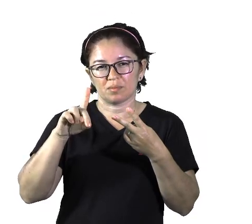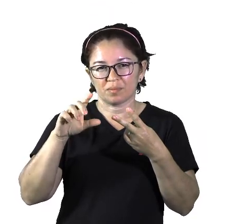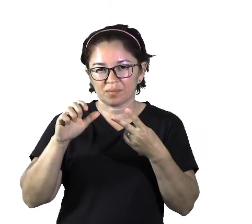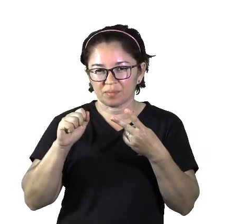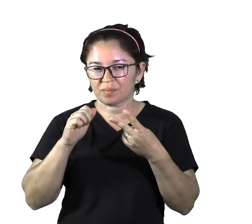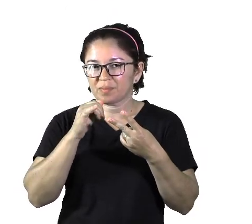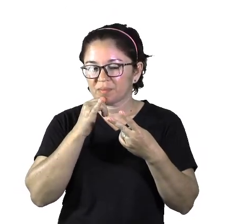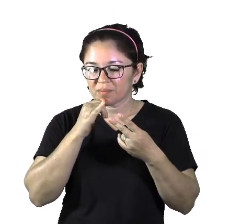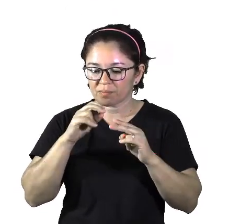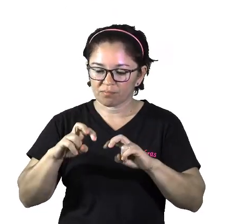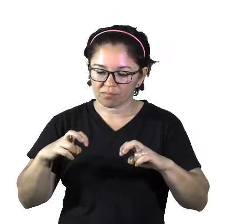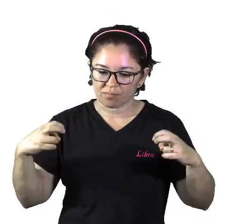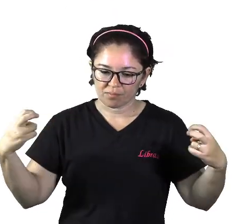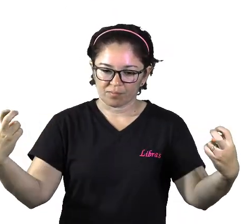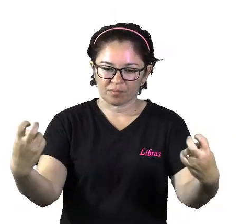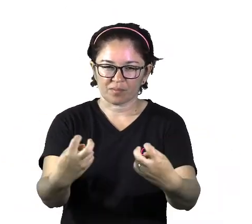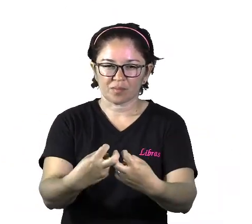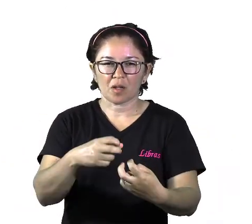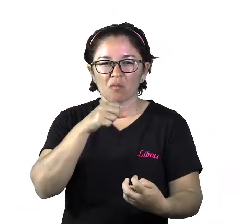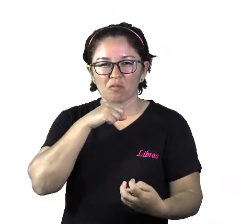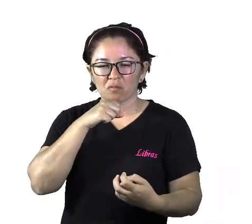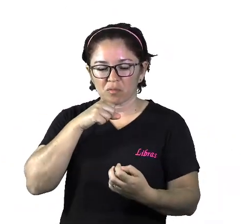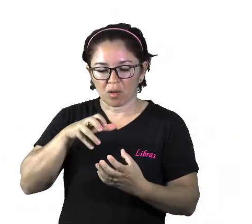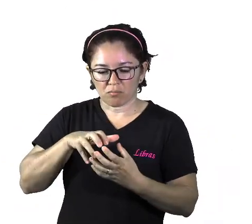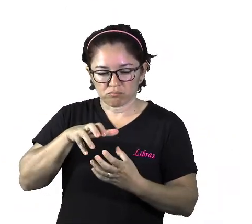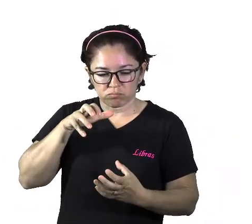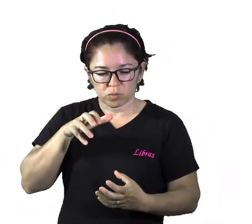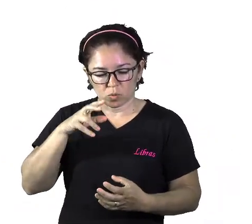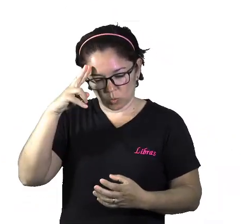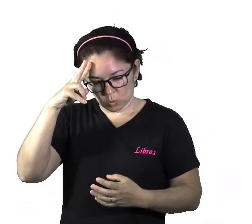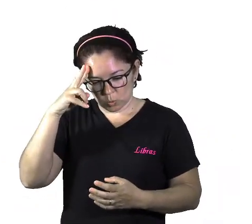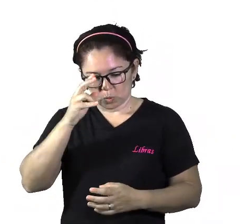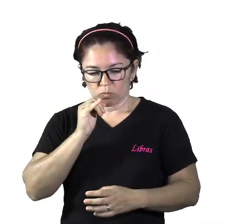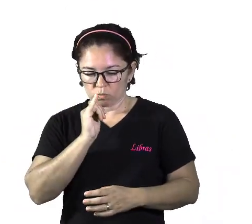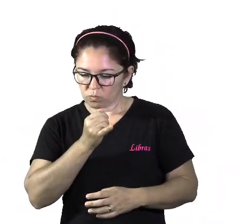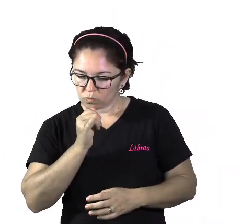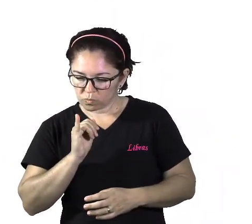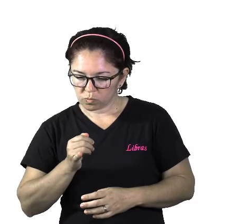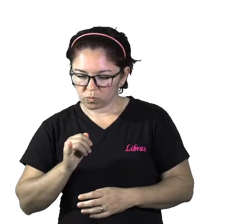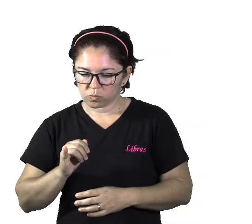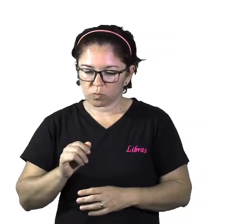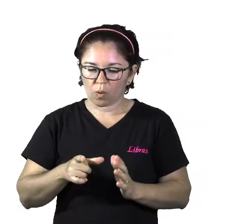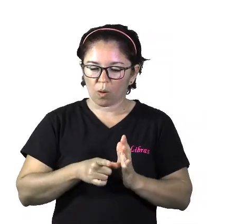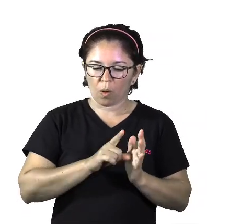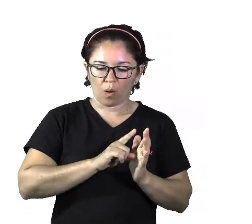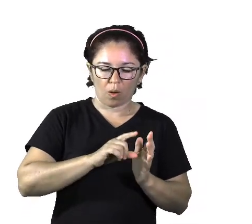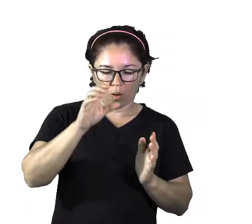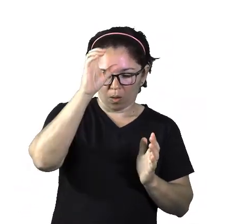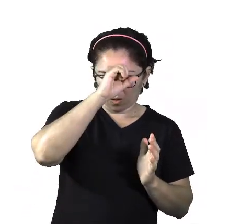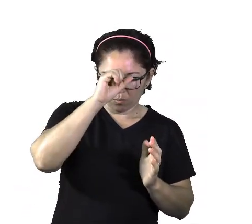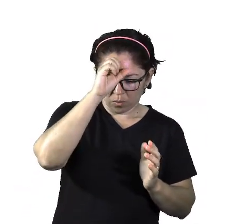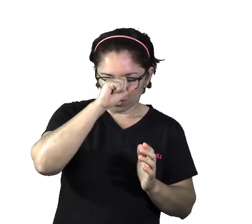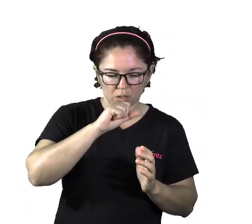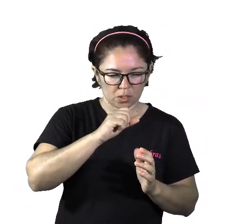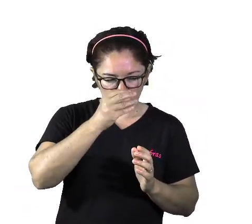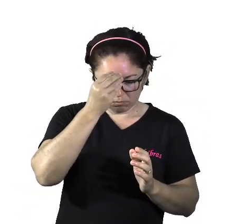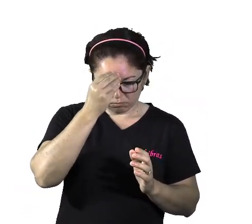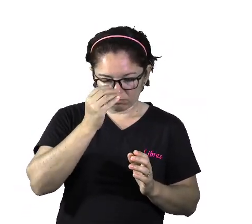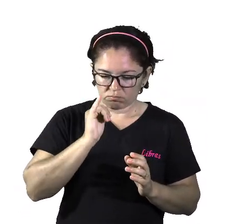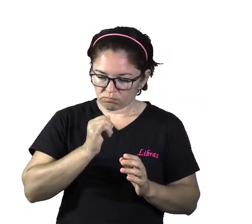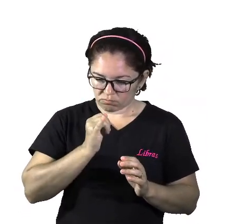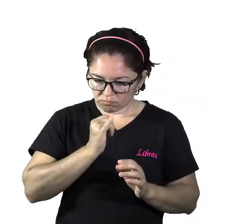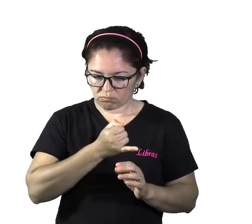As pessoas mais velhas iam passando ali os seus conhecimentos diversos para gerações mais novas. E